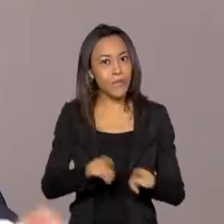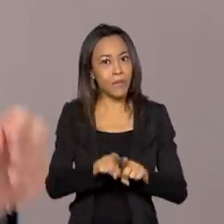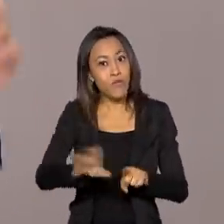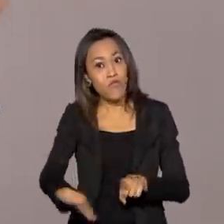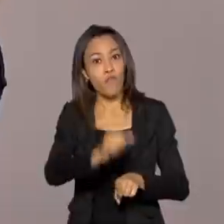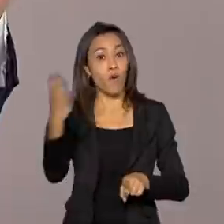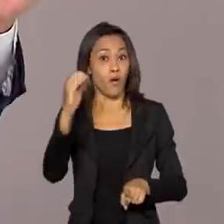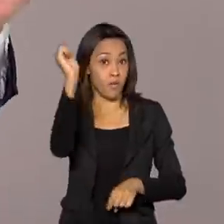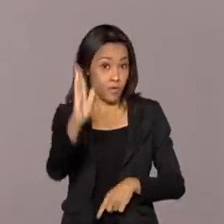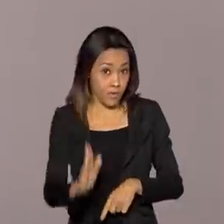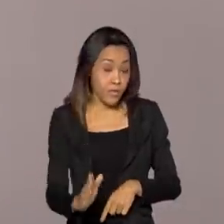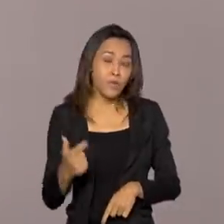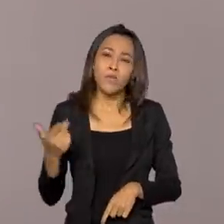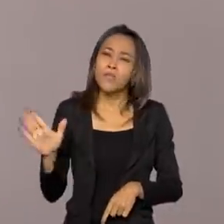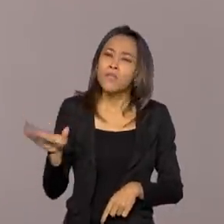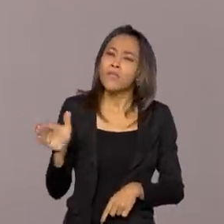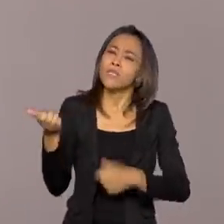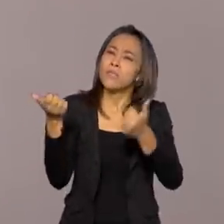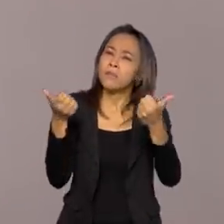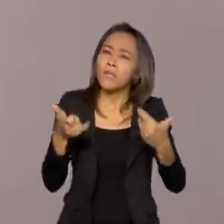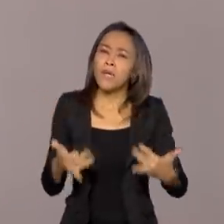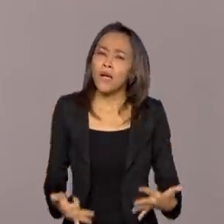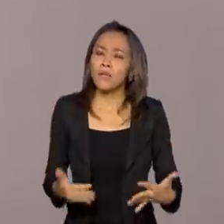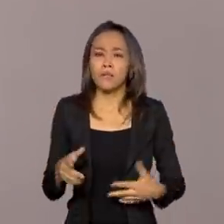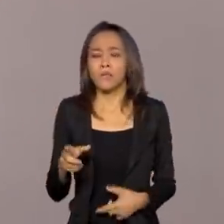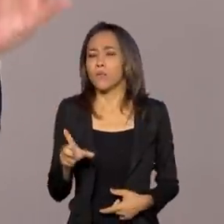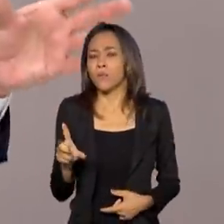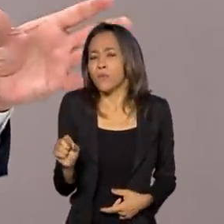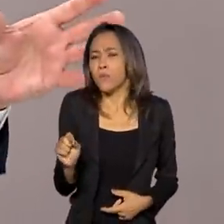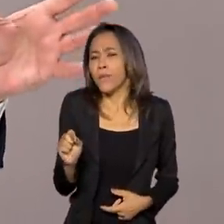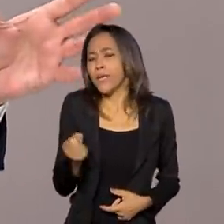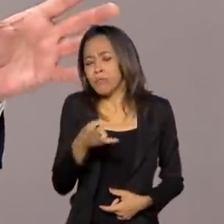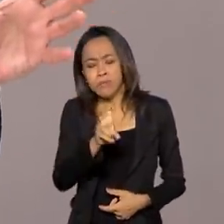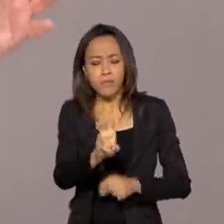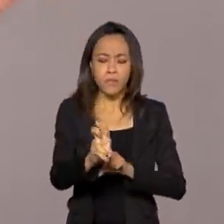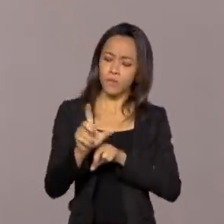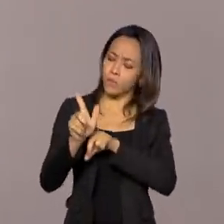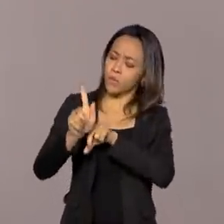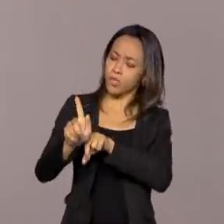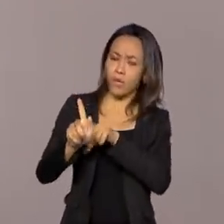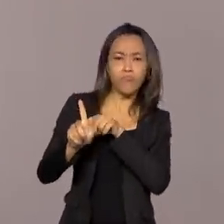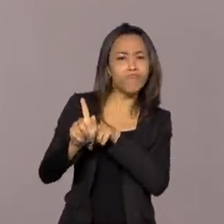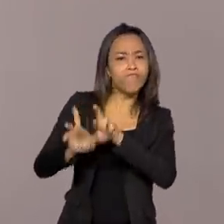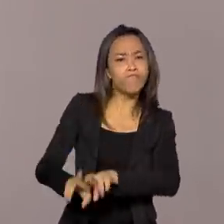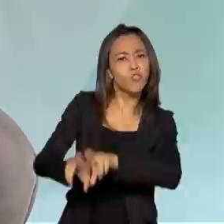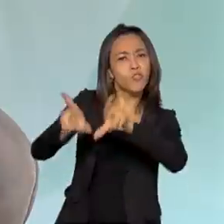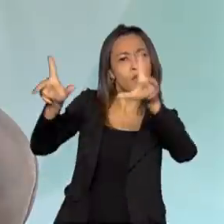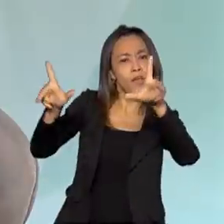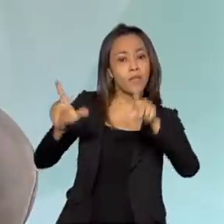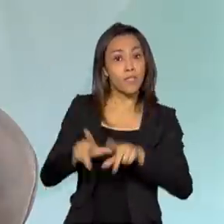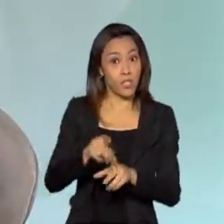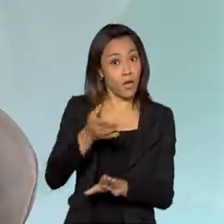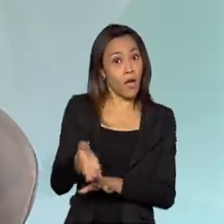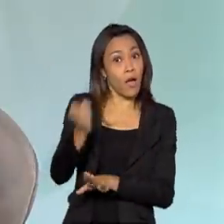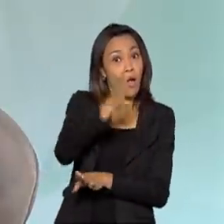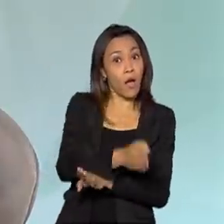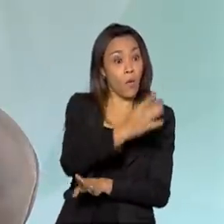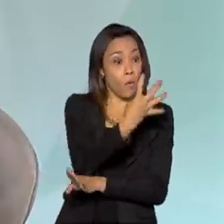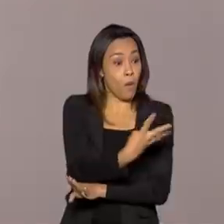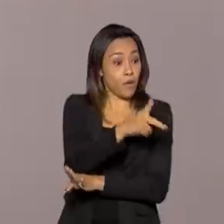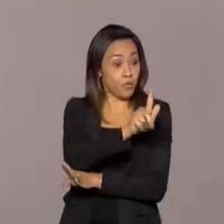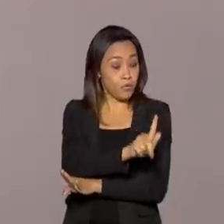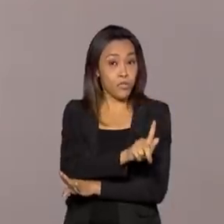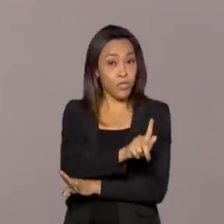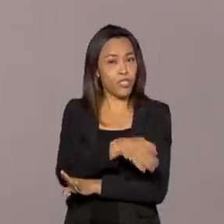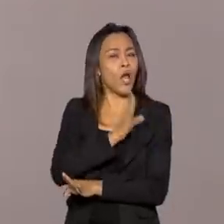a gente queria que o senhor explicasse para a gente um pouco o que o 5G traz de diferença em relação ao 4G, que já está mais